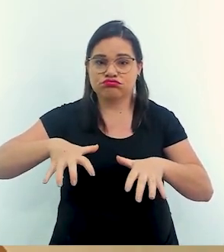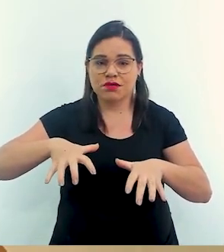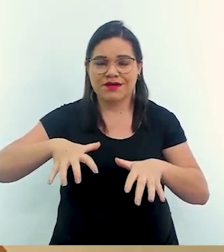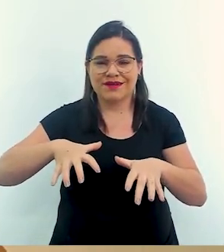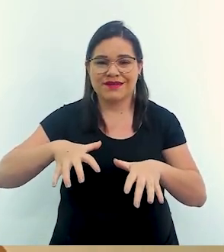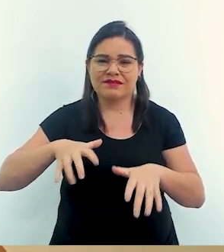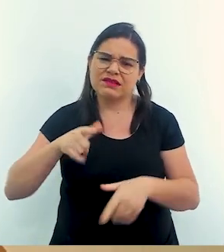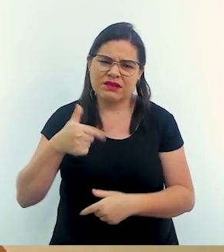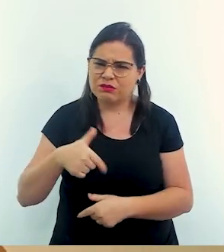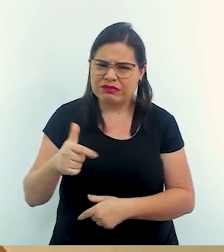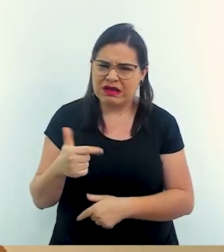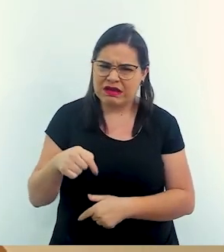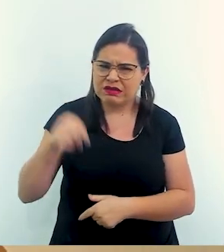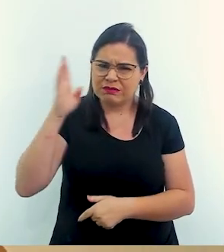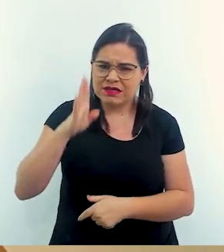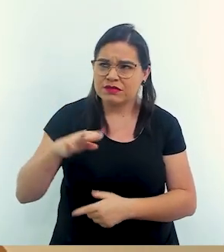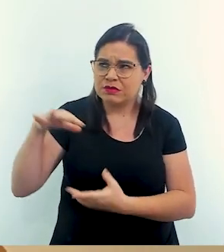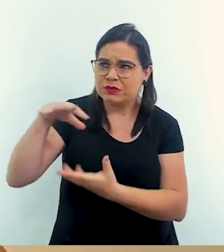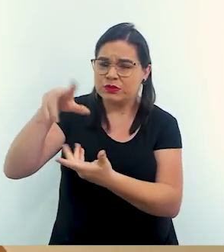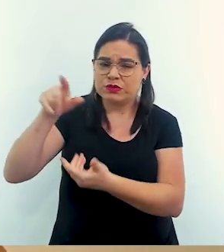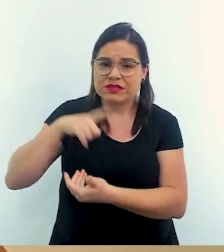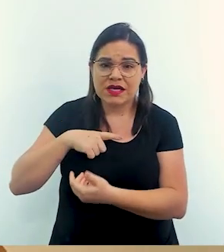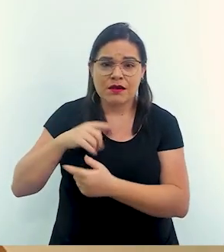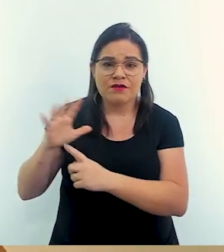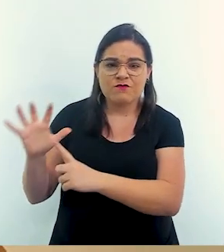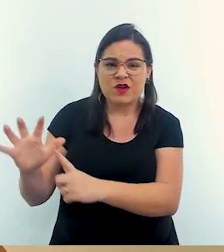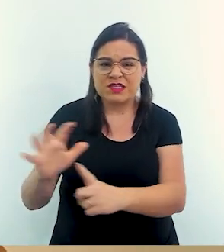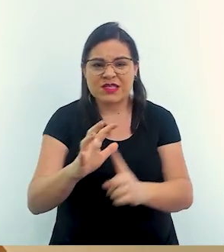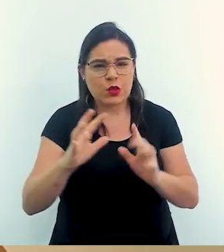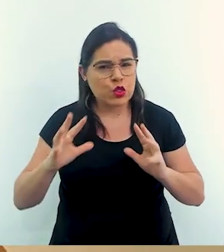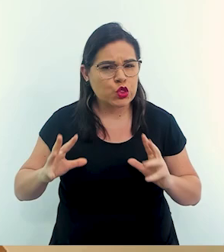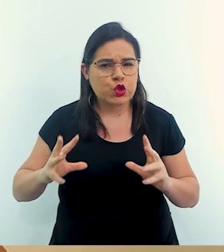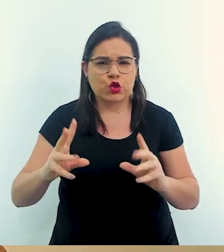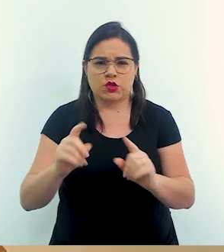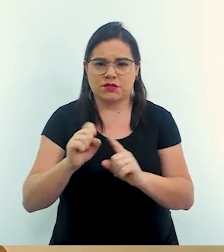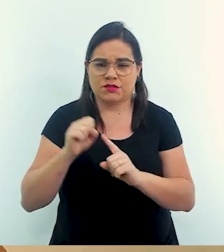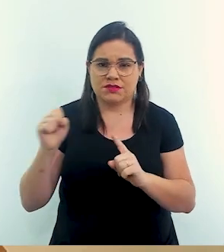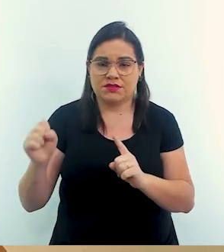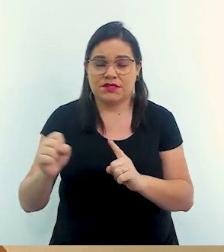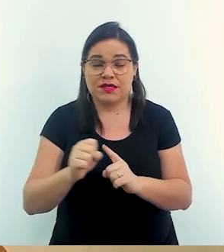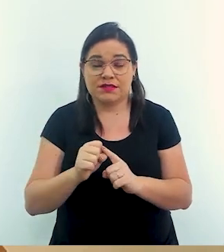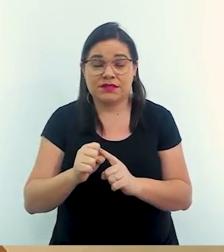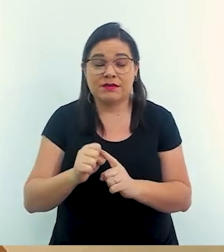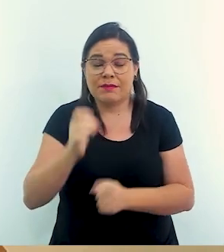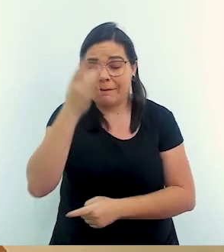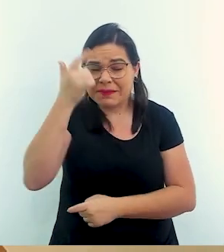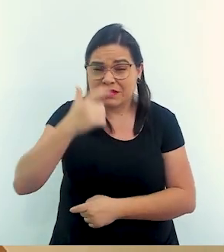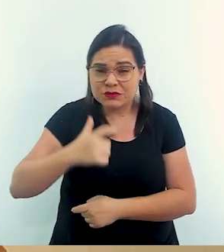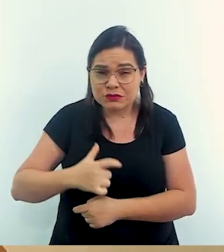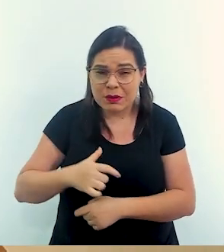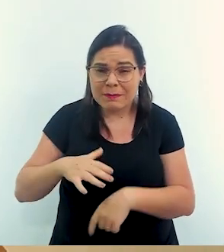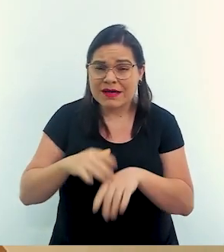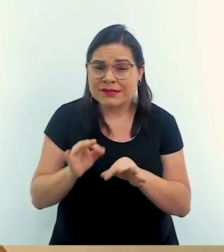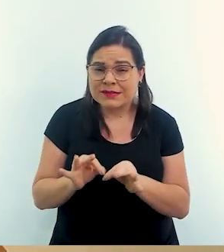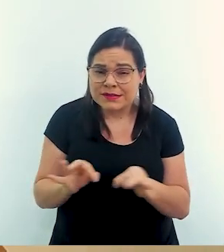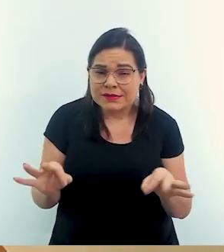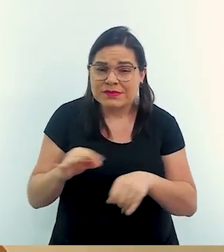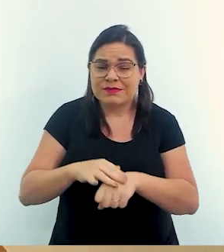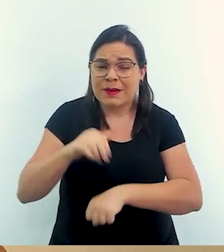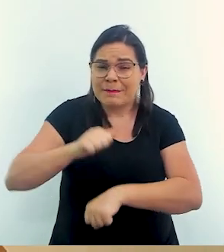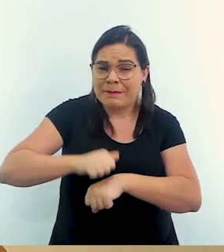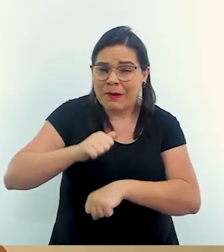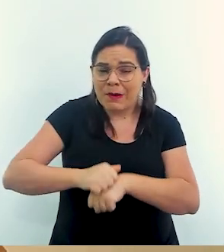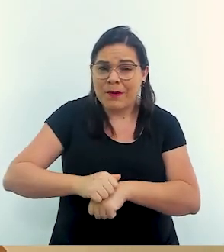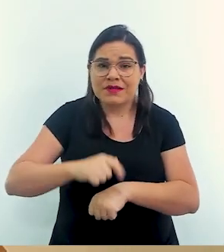tem no Brasil, mas a gente tem no mundo, ele acometa toda a sociedade, as pessoas que estão em situação de vulnerabilidade, elas têm maior dificuldade,